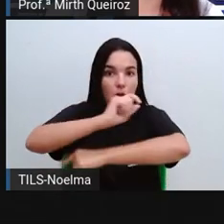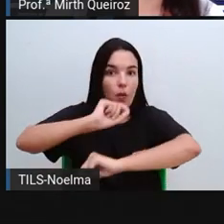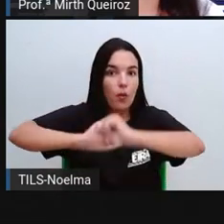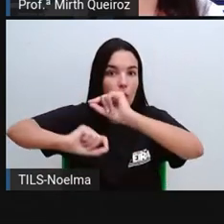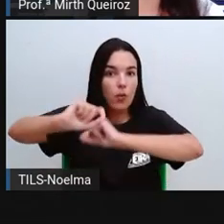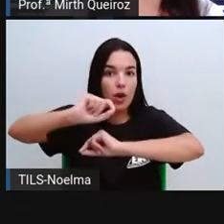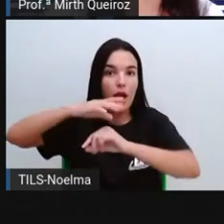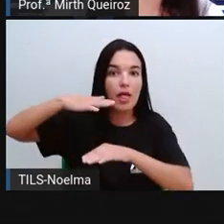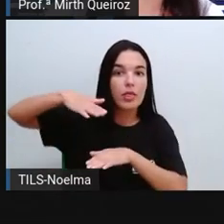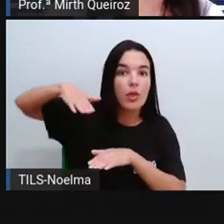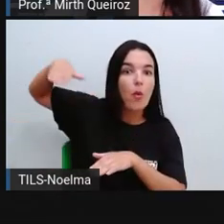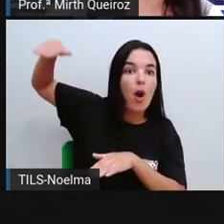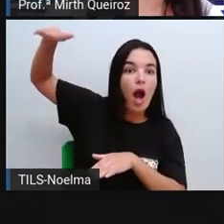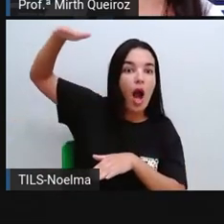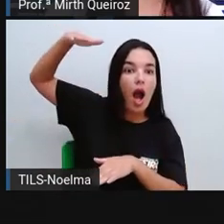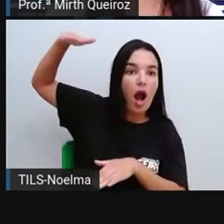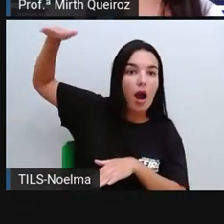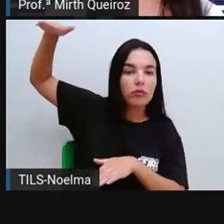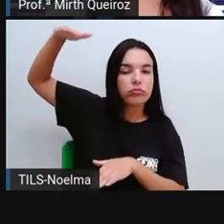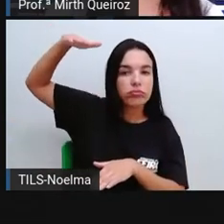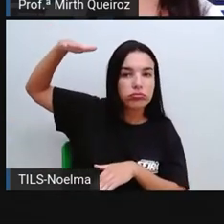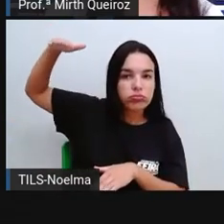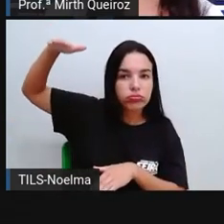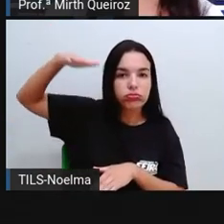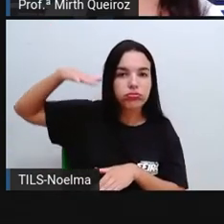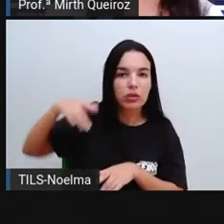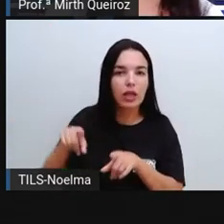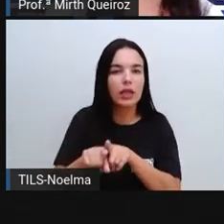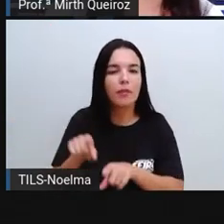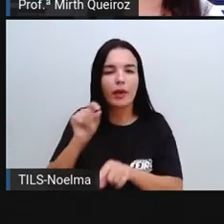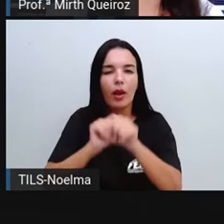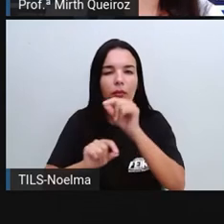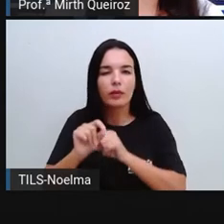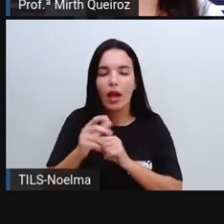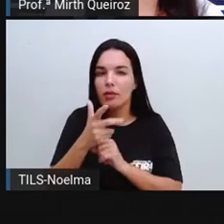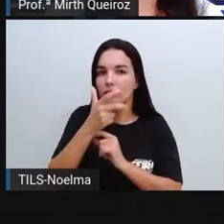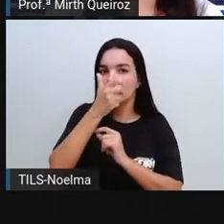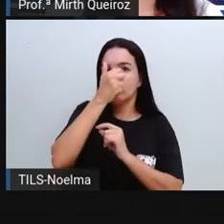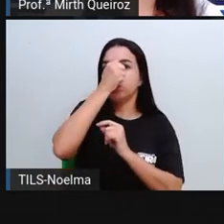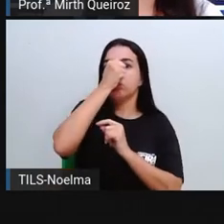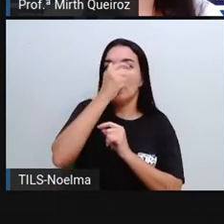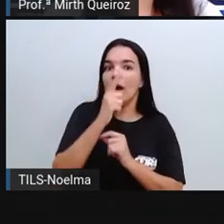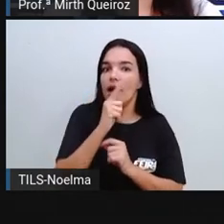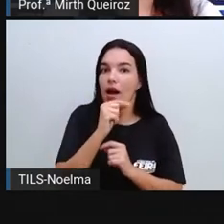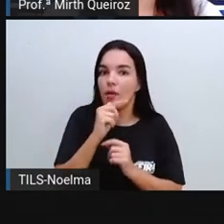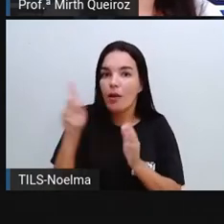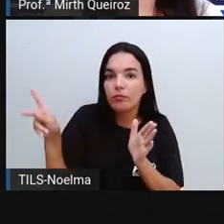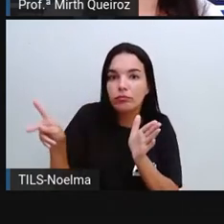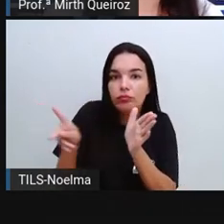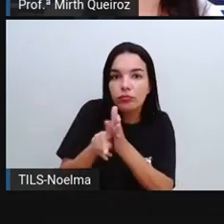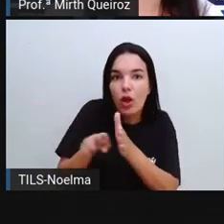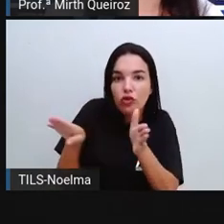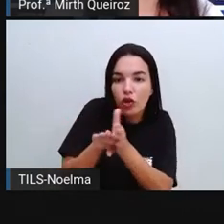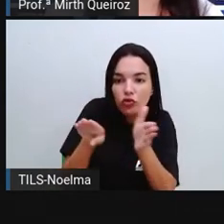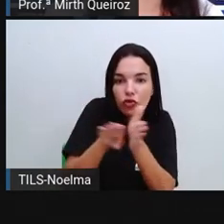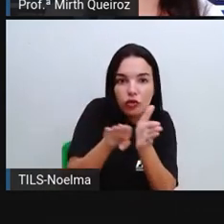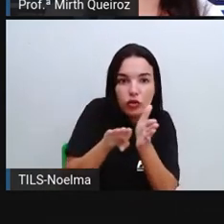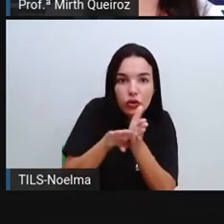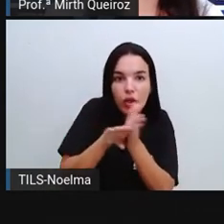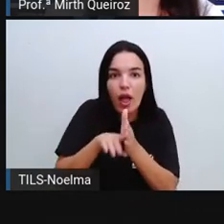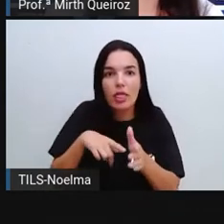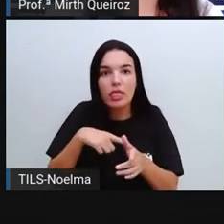represa ali, formar essa represa, né? Isso vai permitir que a água adquirida, é... Uma energia potencial,